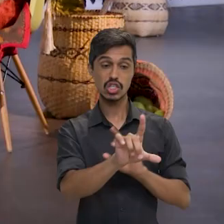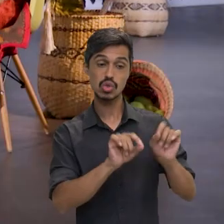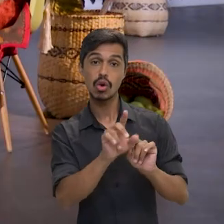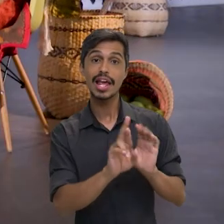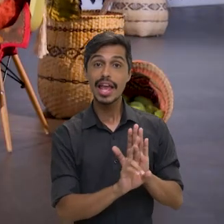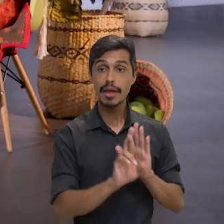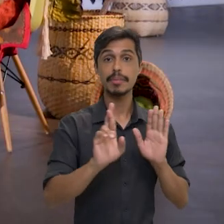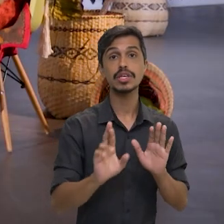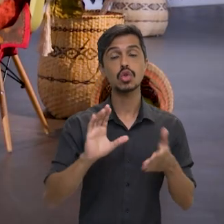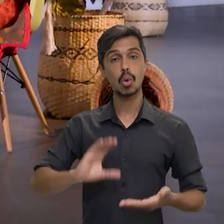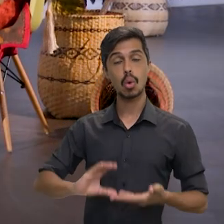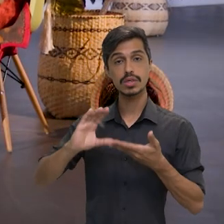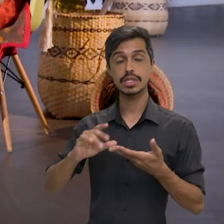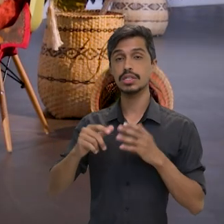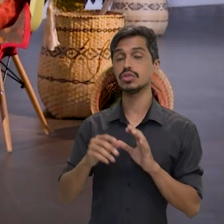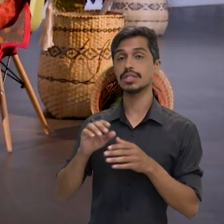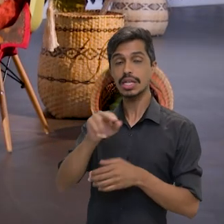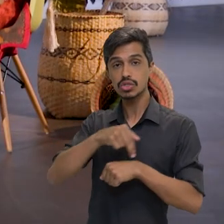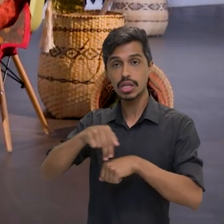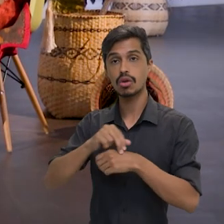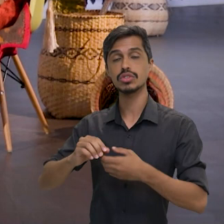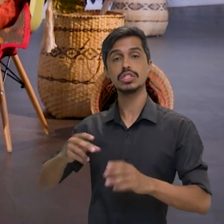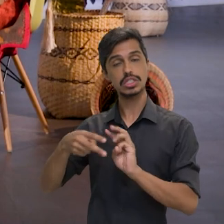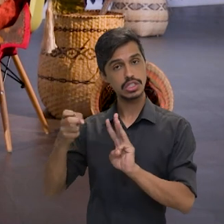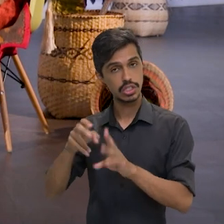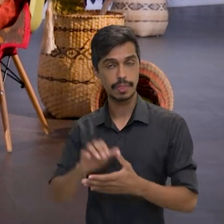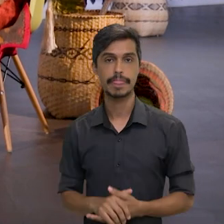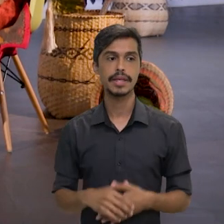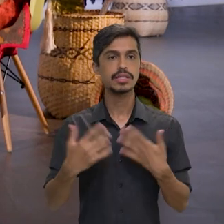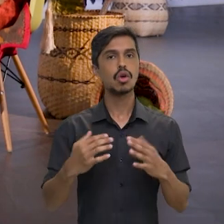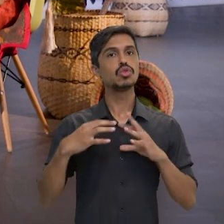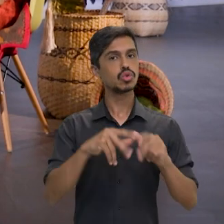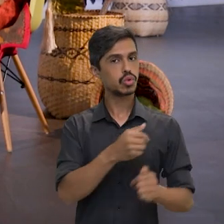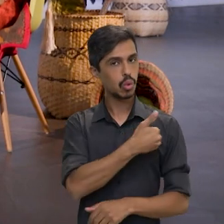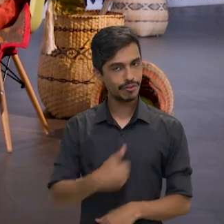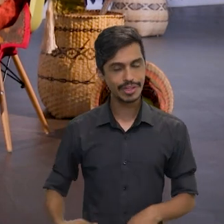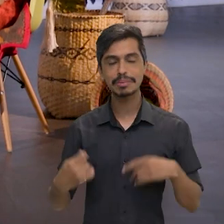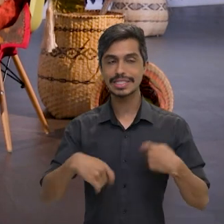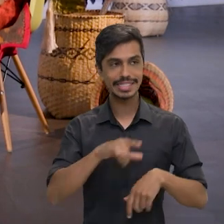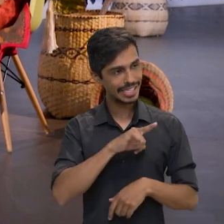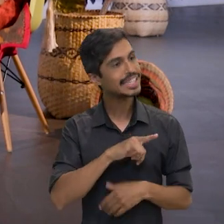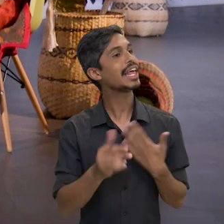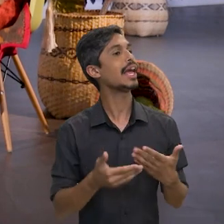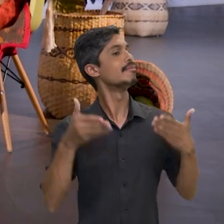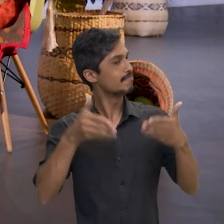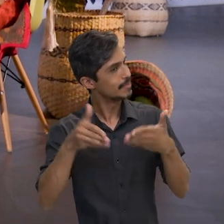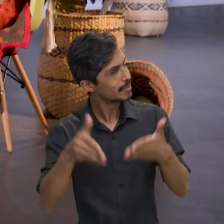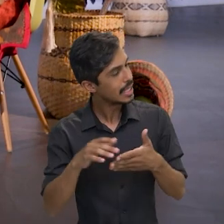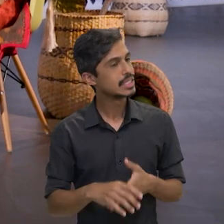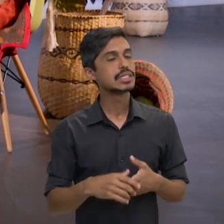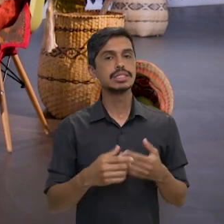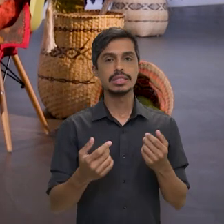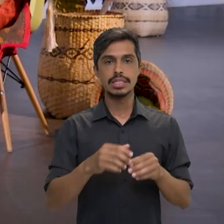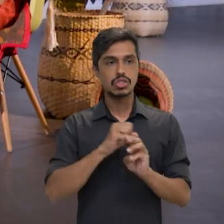o Conselho Nacional de Política Indigenista. Bacana, assim como em todo o governo, a participação social tem sido bastante